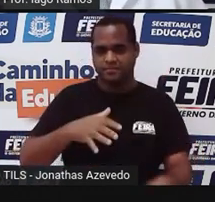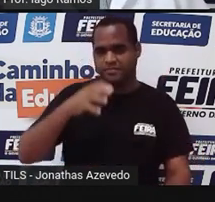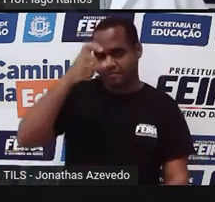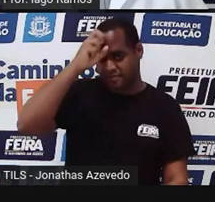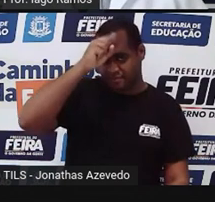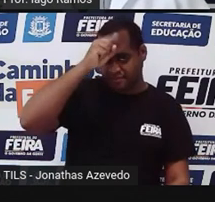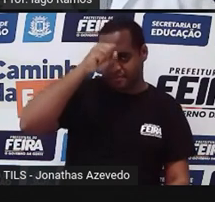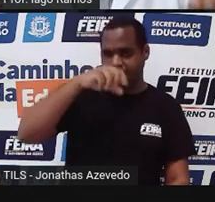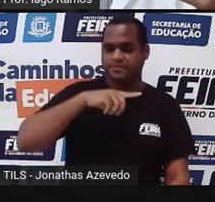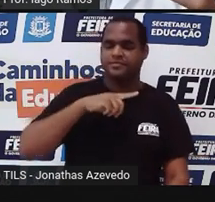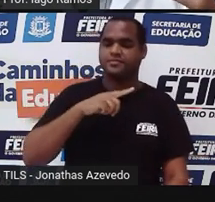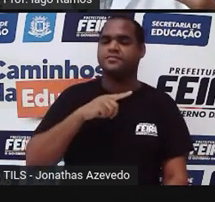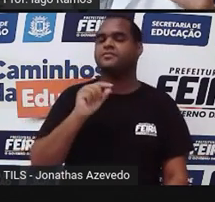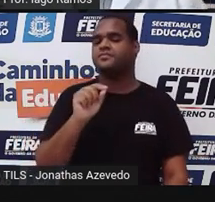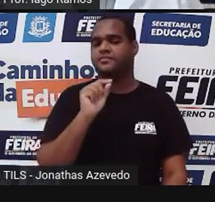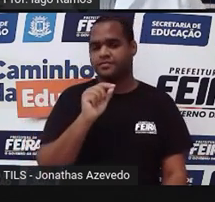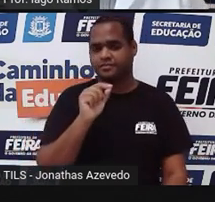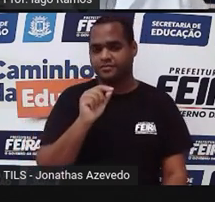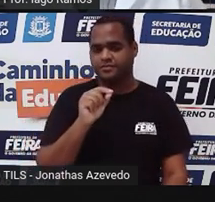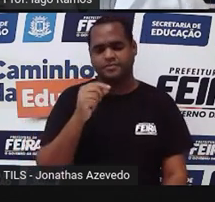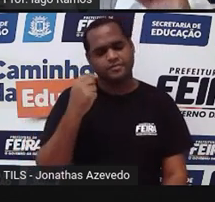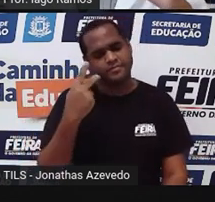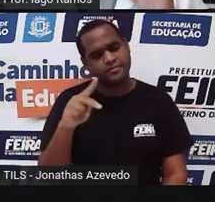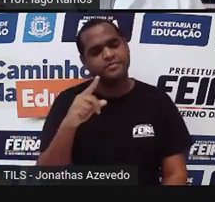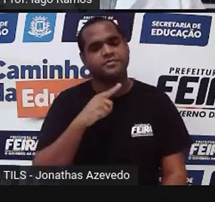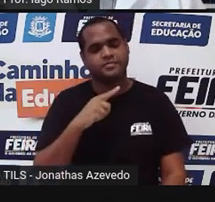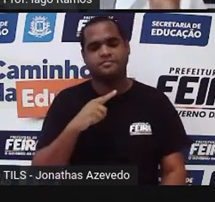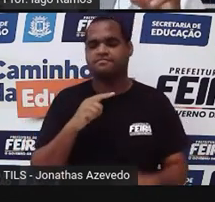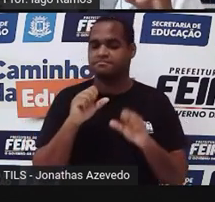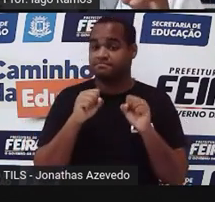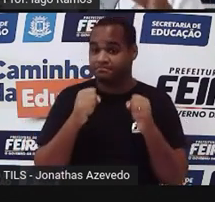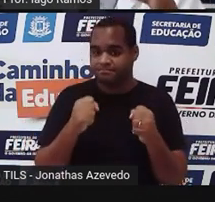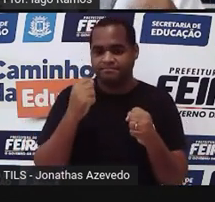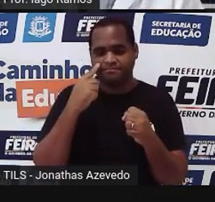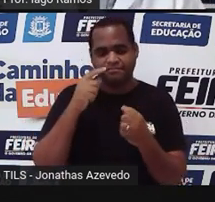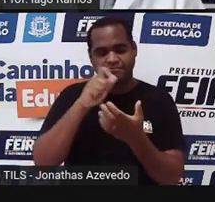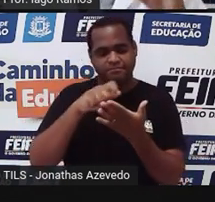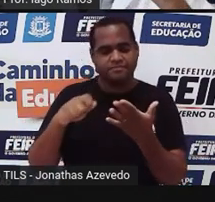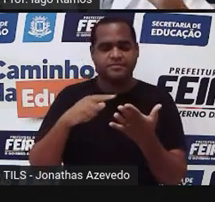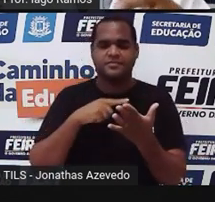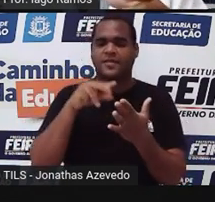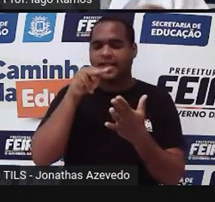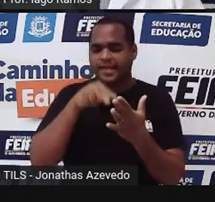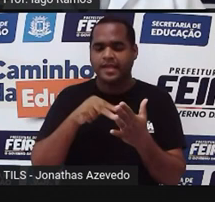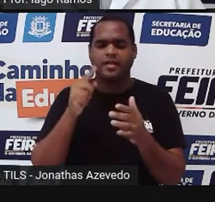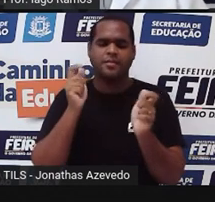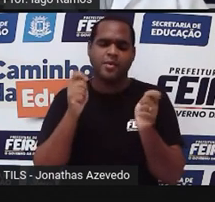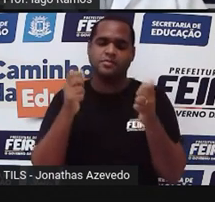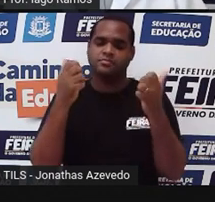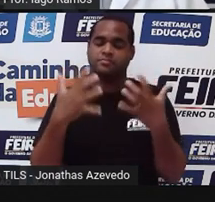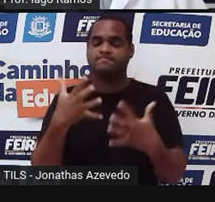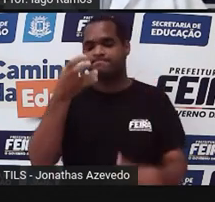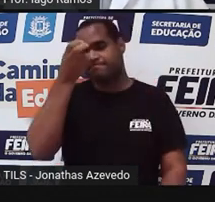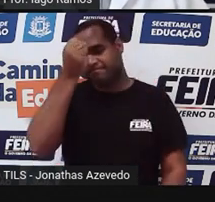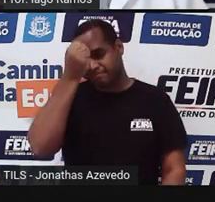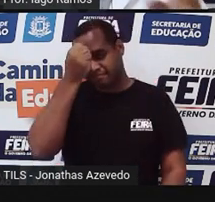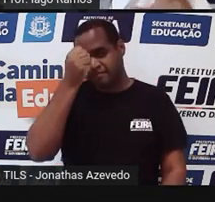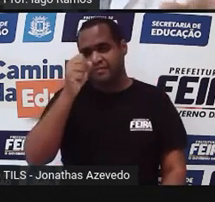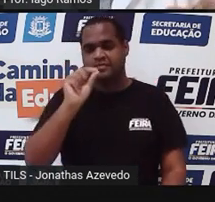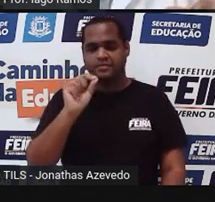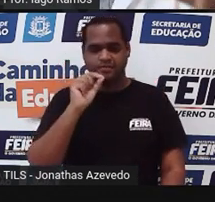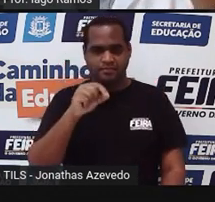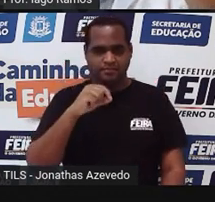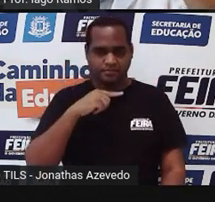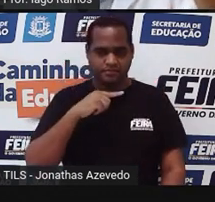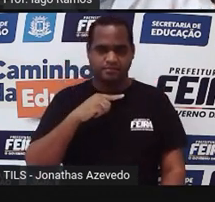aula, tá bom? E aí, você tem isso anotado, você pode ler e ver você mesmo o que é que você aprendeu, tá? E